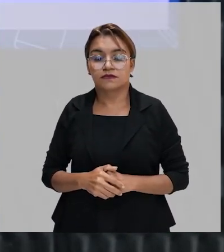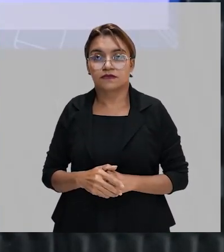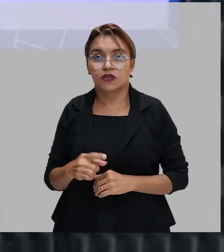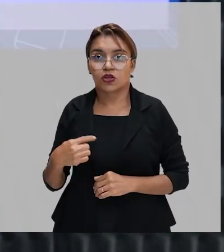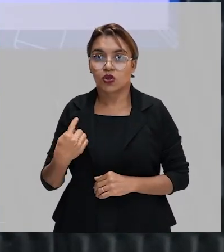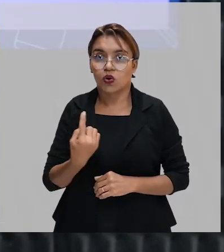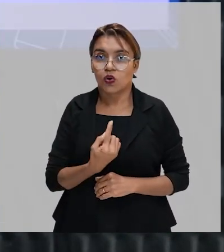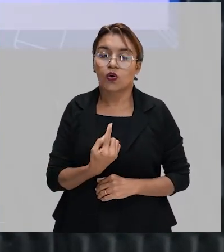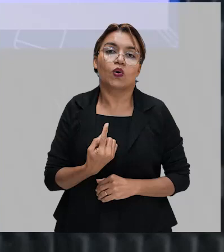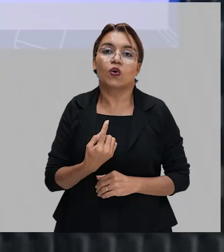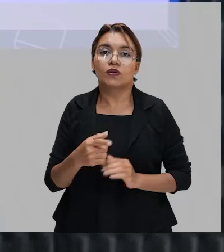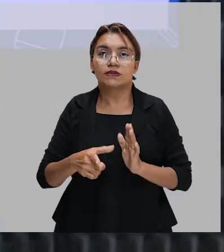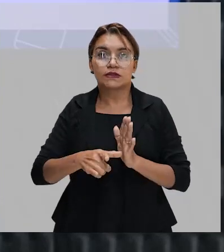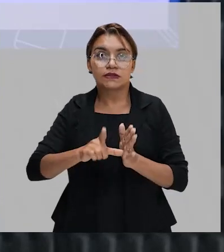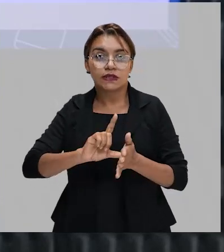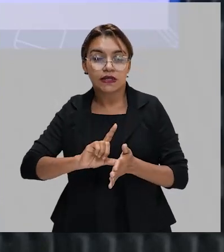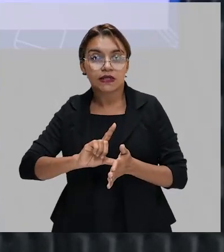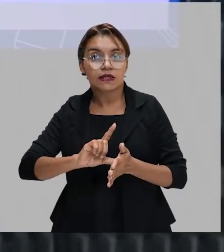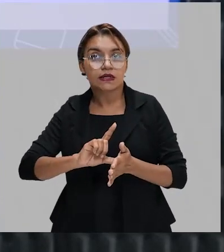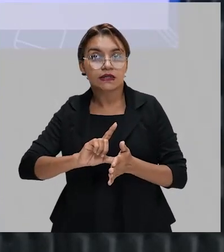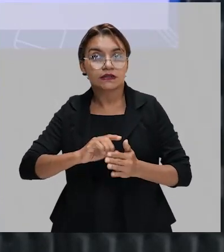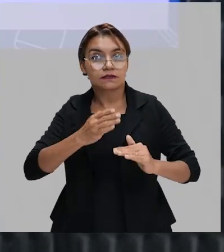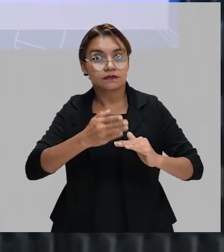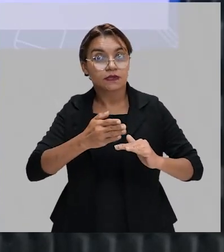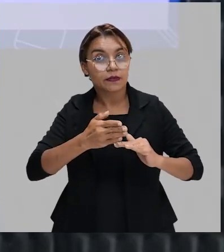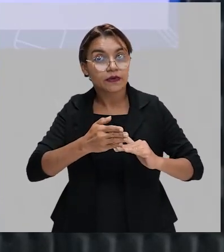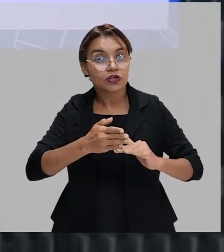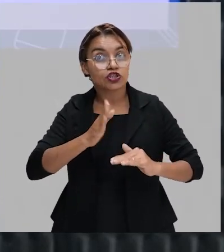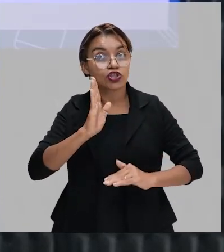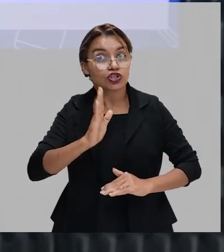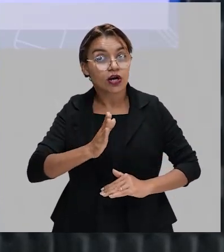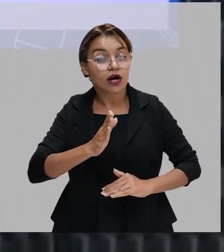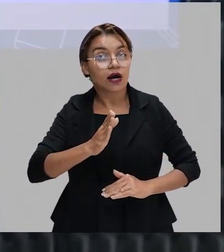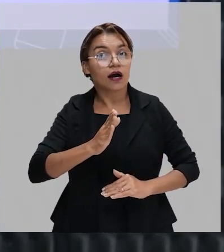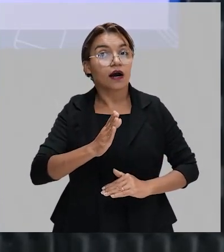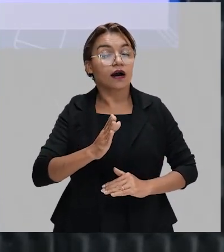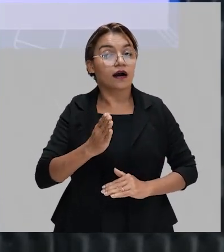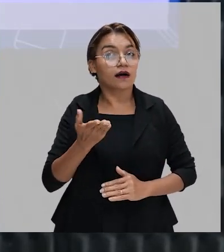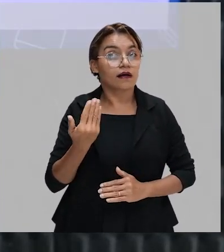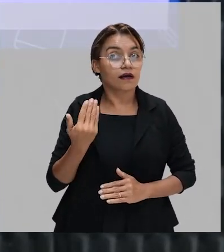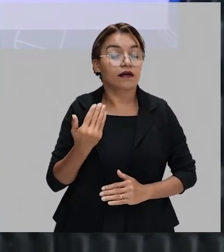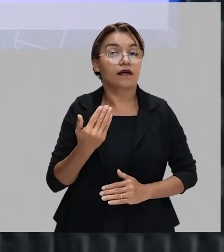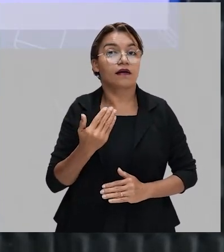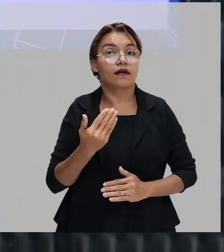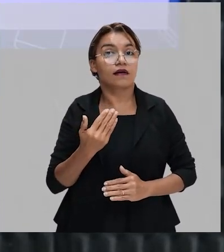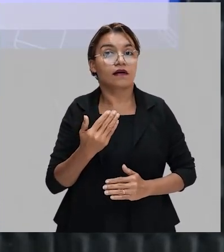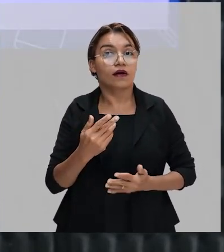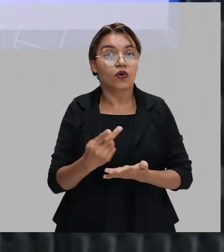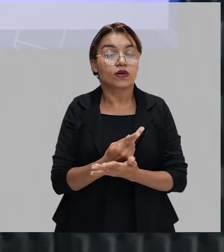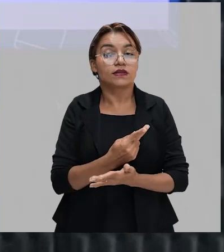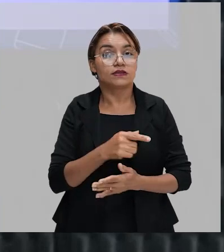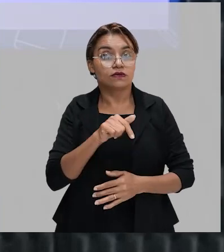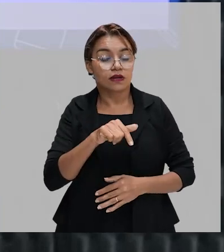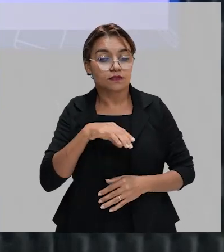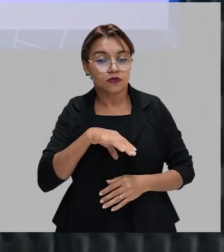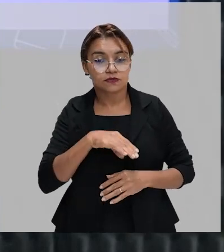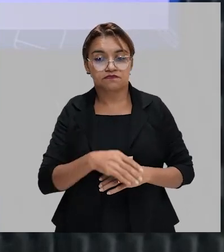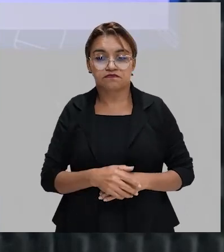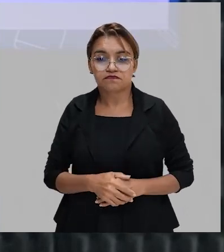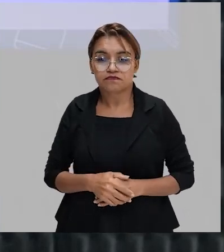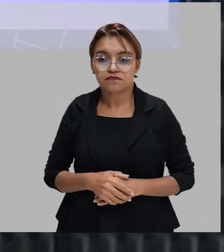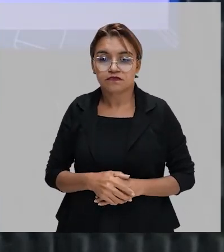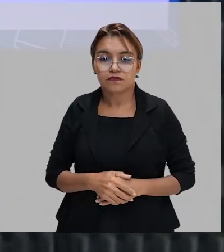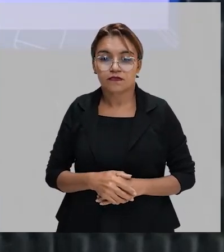pré-modernismo, o modernismo já acontecerá em Portugal, tá bom? Muitos estudiosos da literatura brasileira